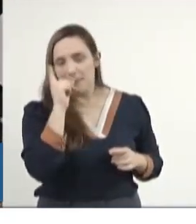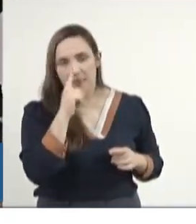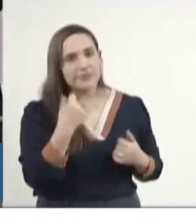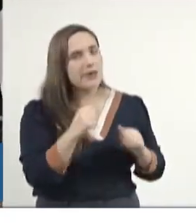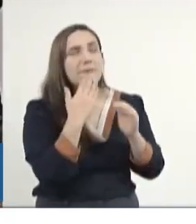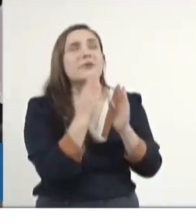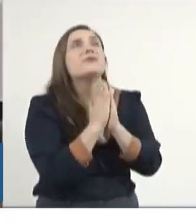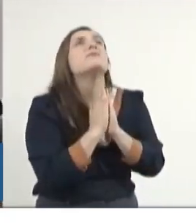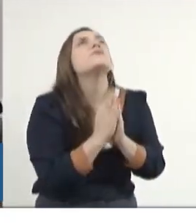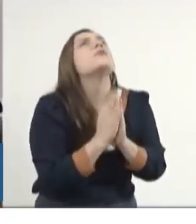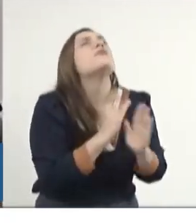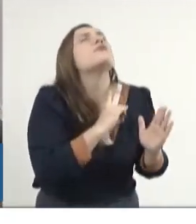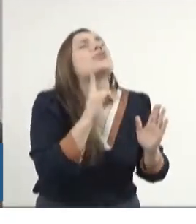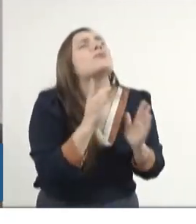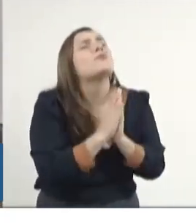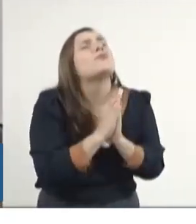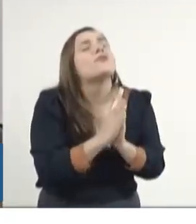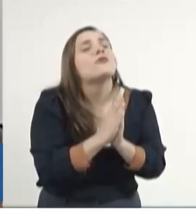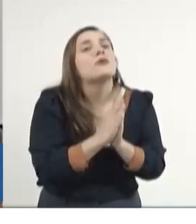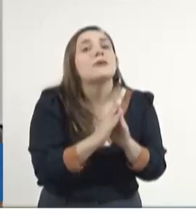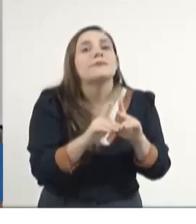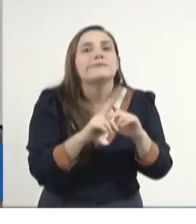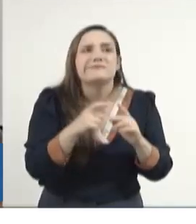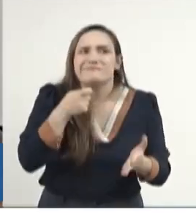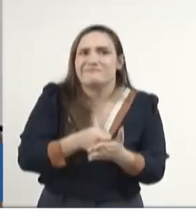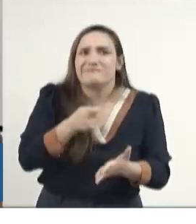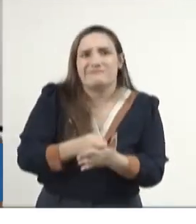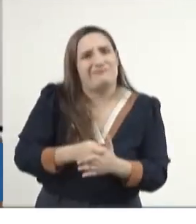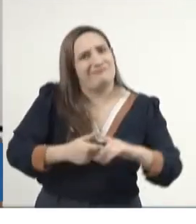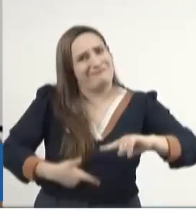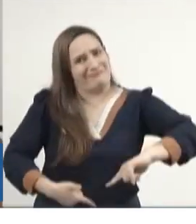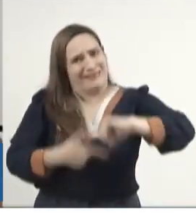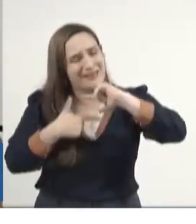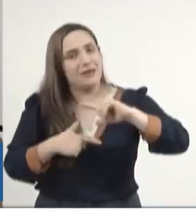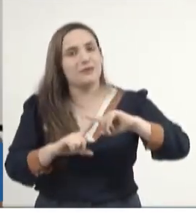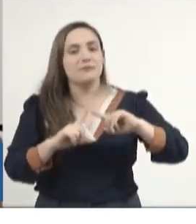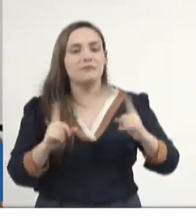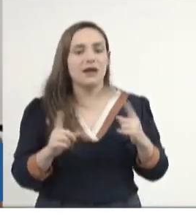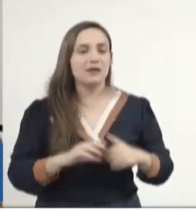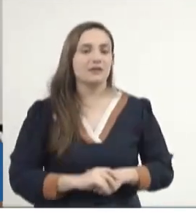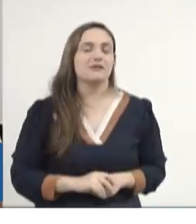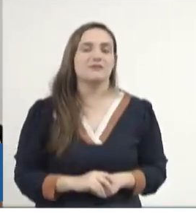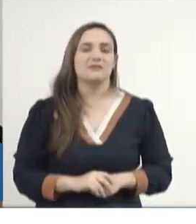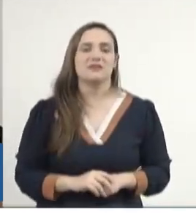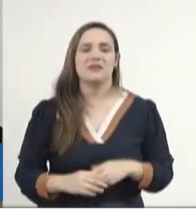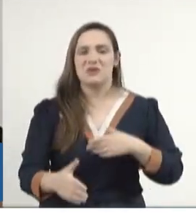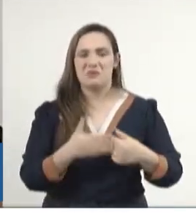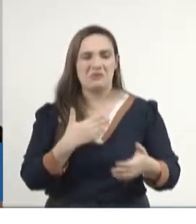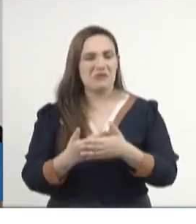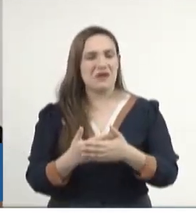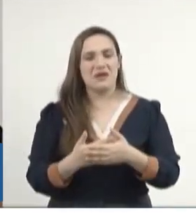E eu, graças a Deus, sempre fui muito bem, aceito e querido em qualquer